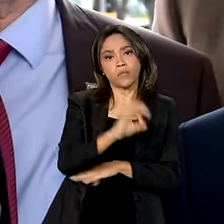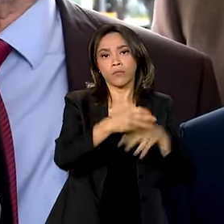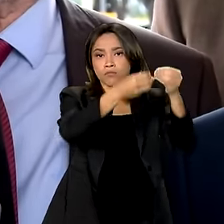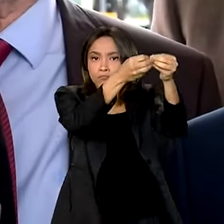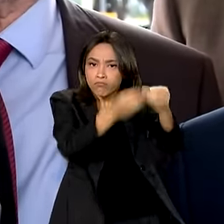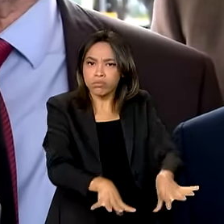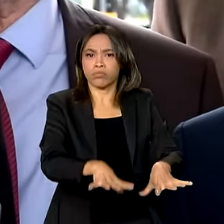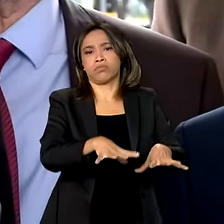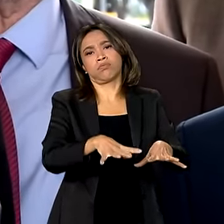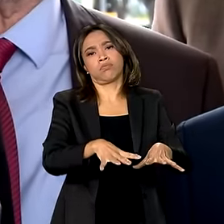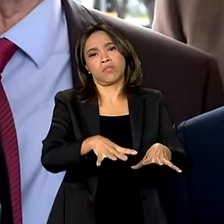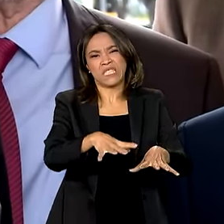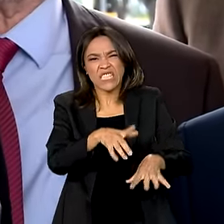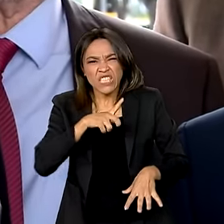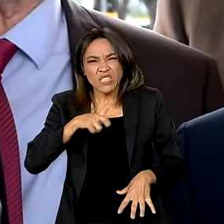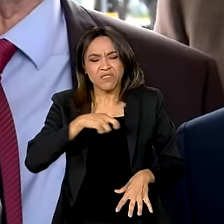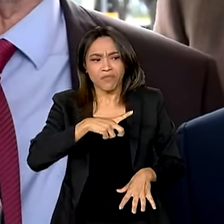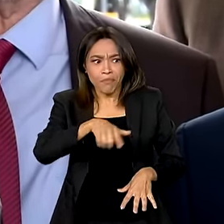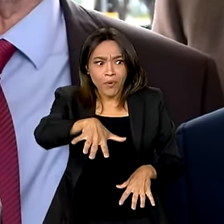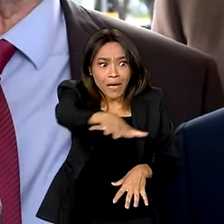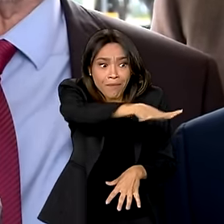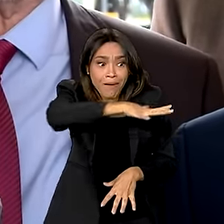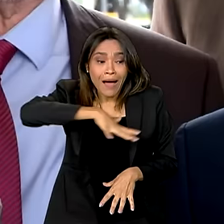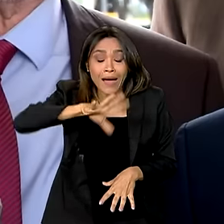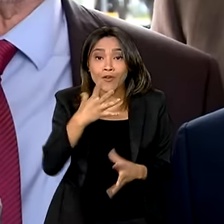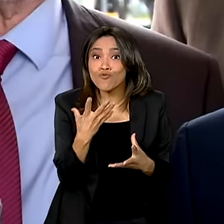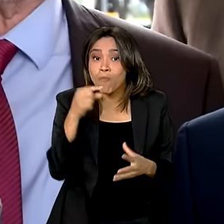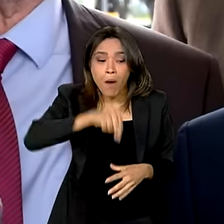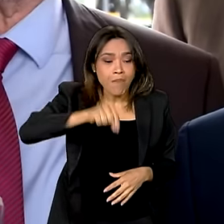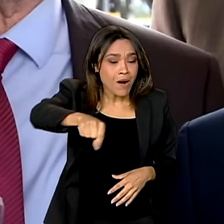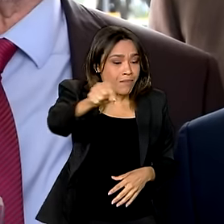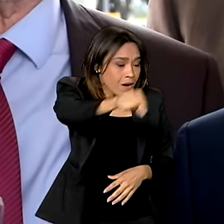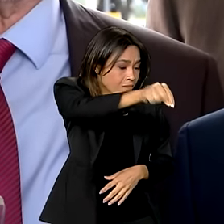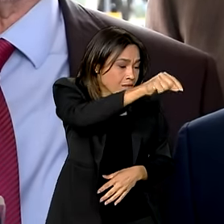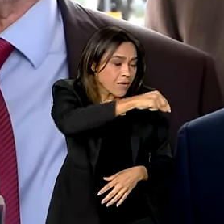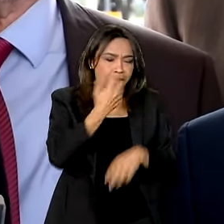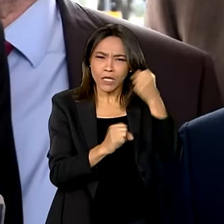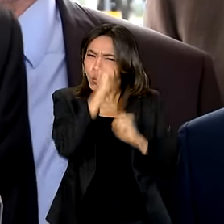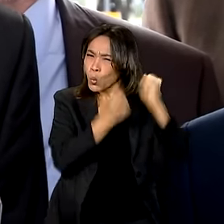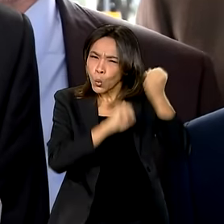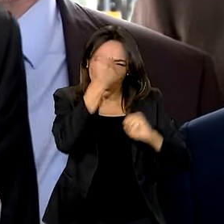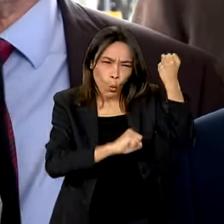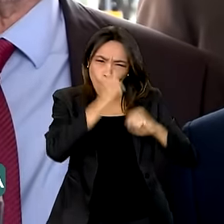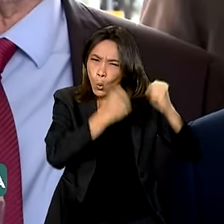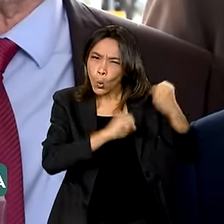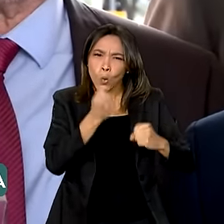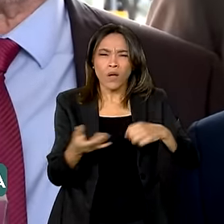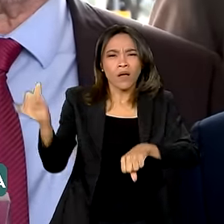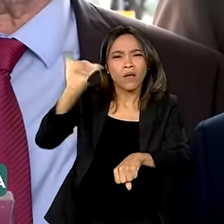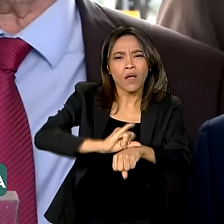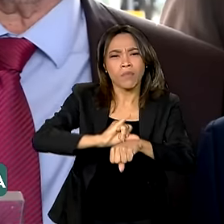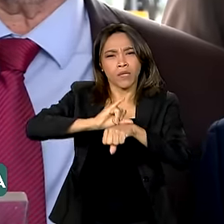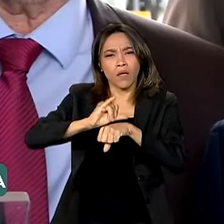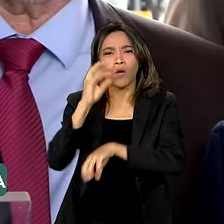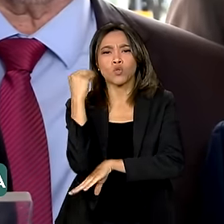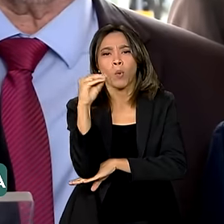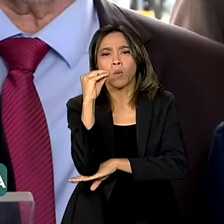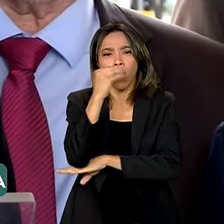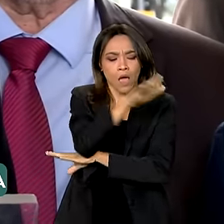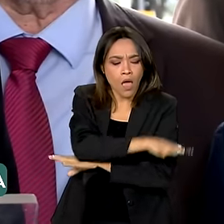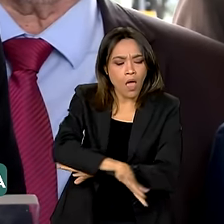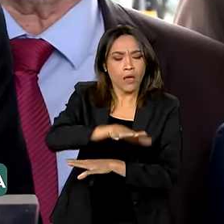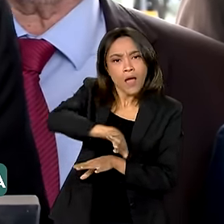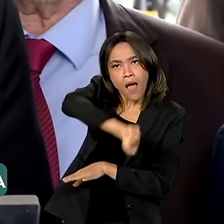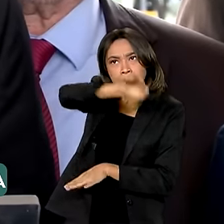regiões mais industrializadas, a região metropolitana de Porto Alegre, a região da Serra